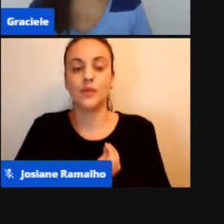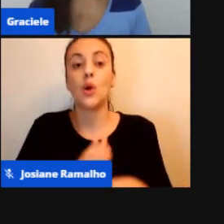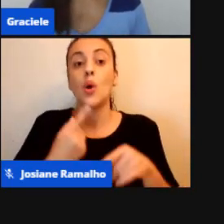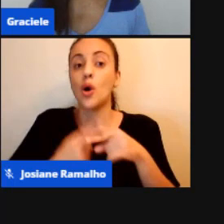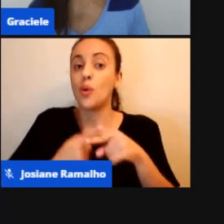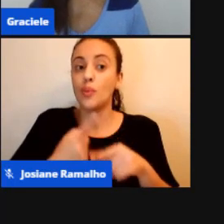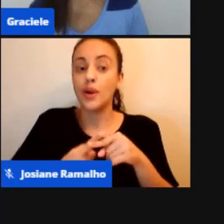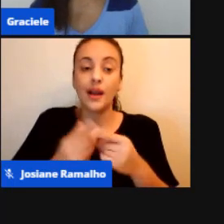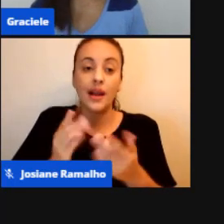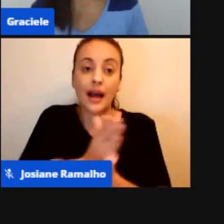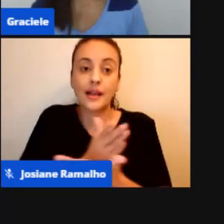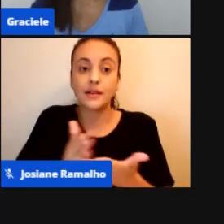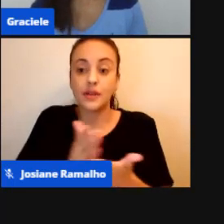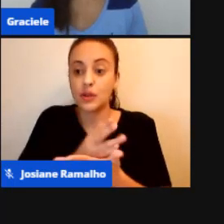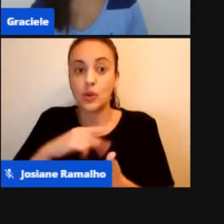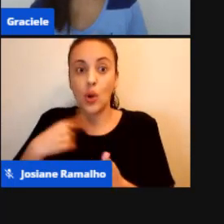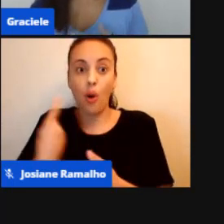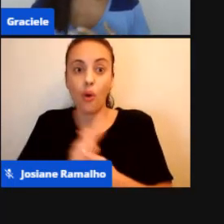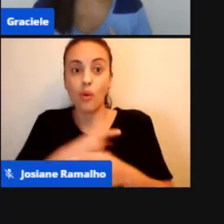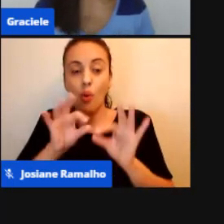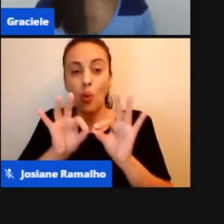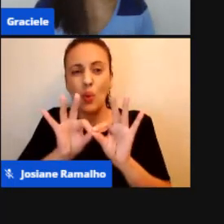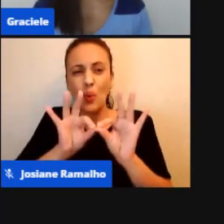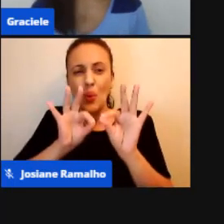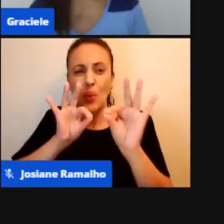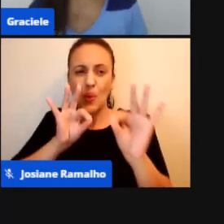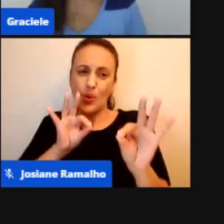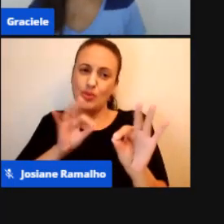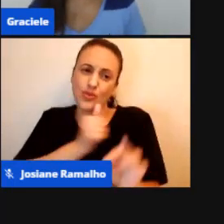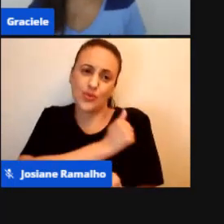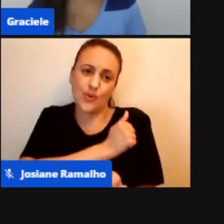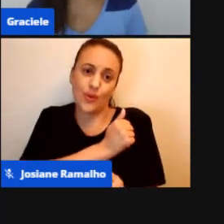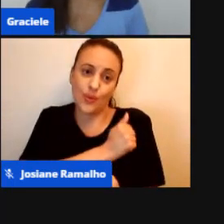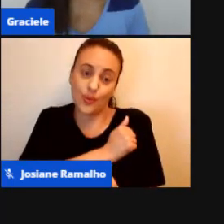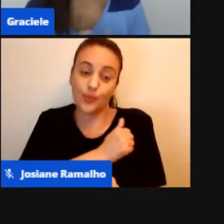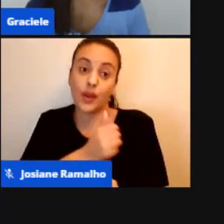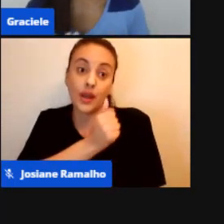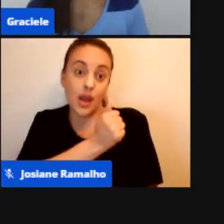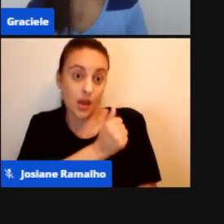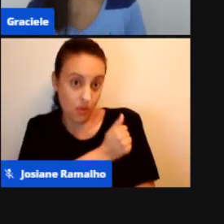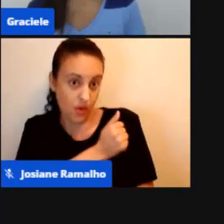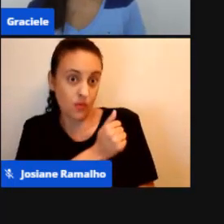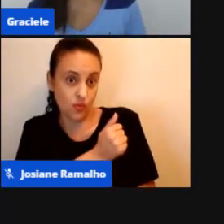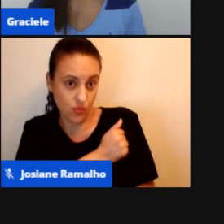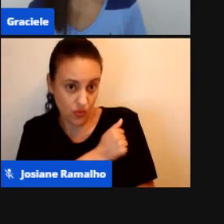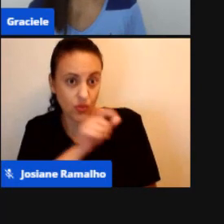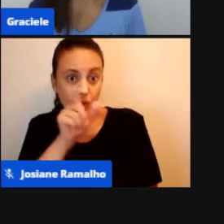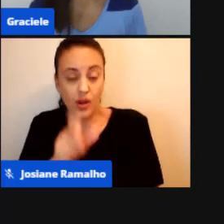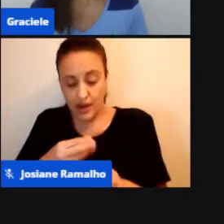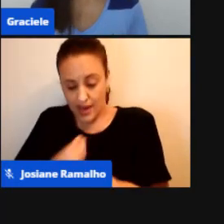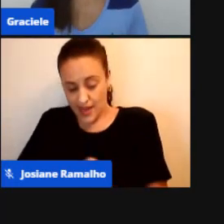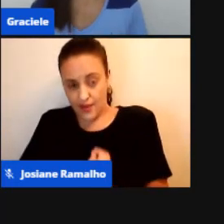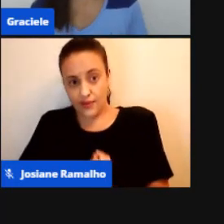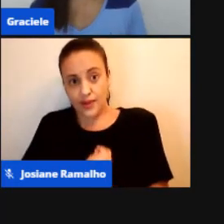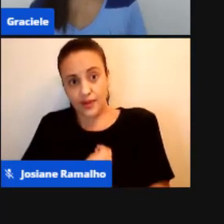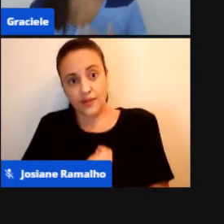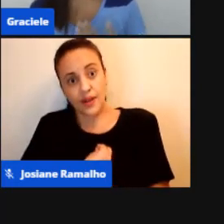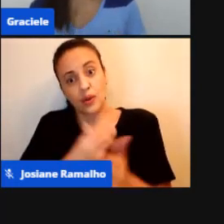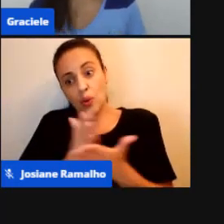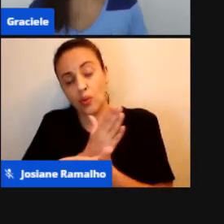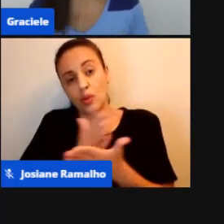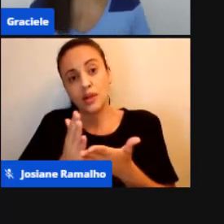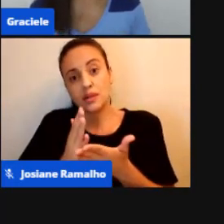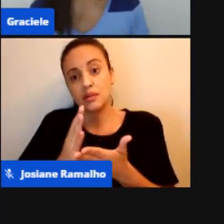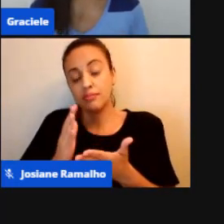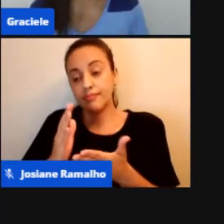Estamos longe Desse aluno E ele está Vivendo algumas Situações Que estão Fora do nosso Controle E às vezes